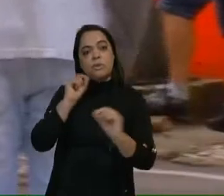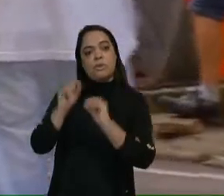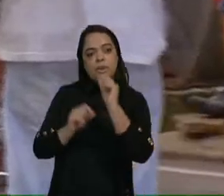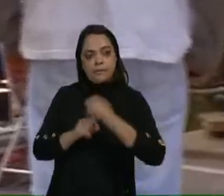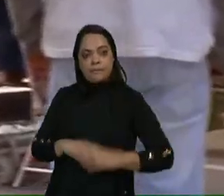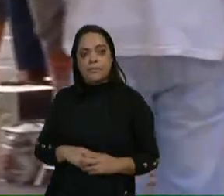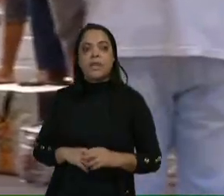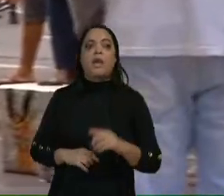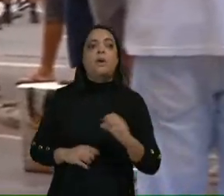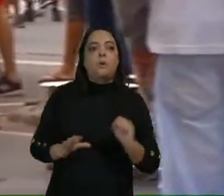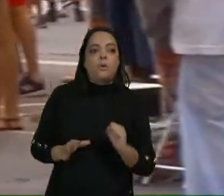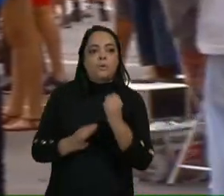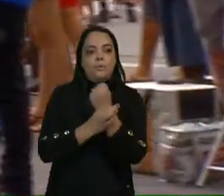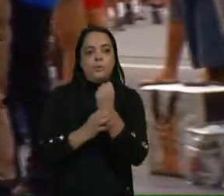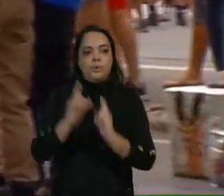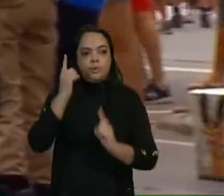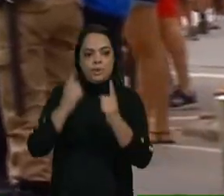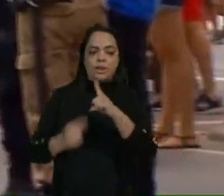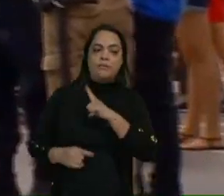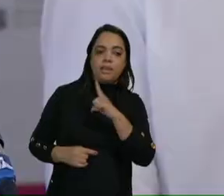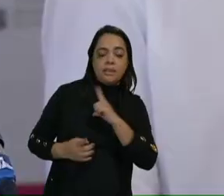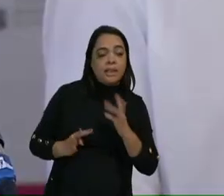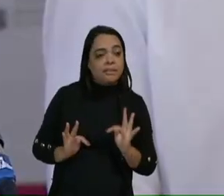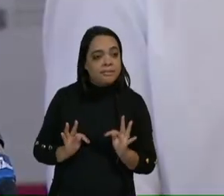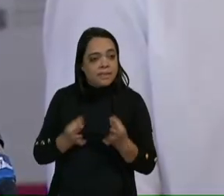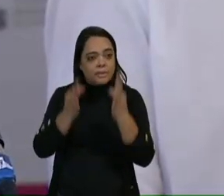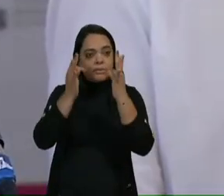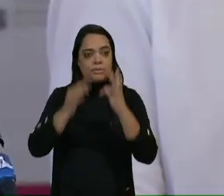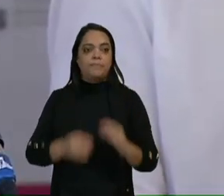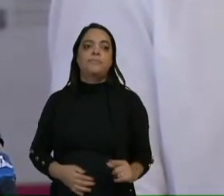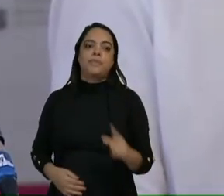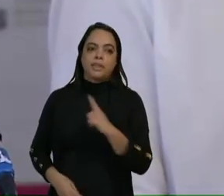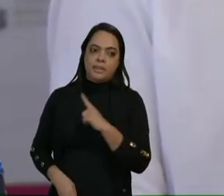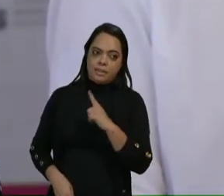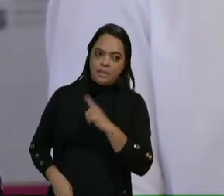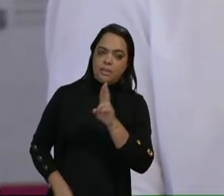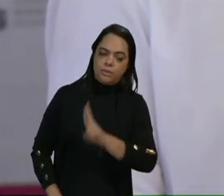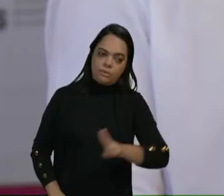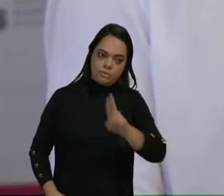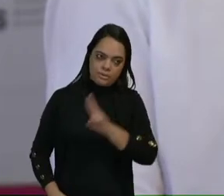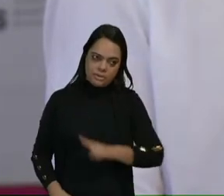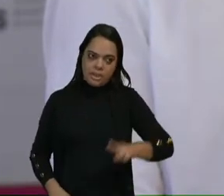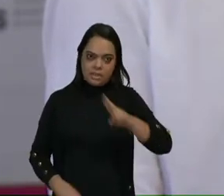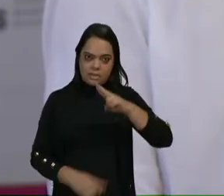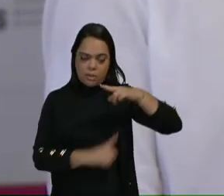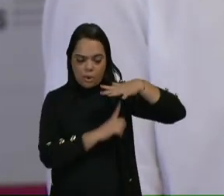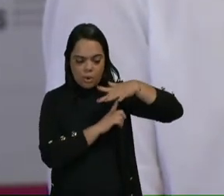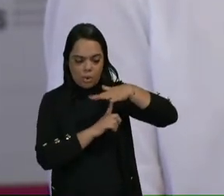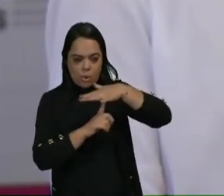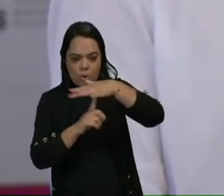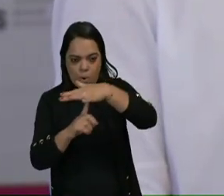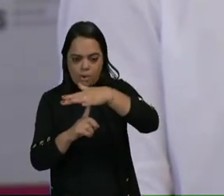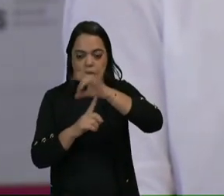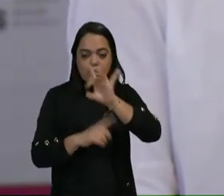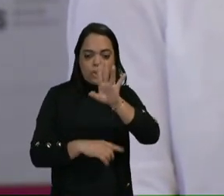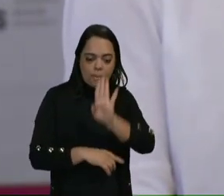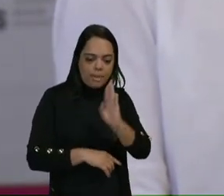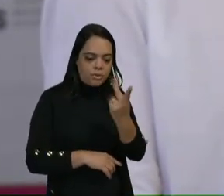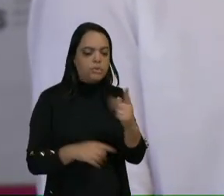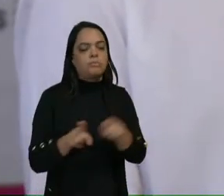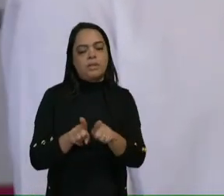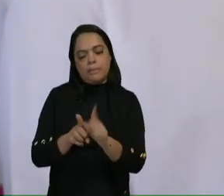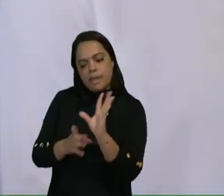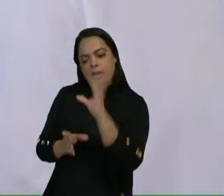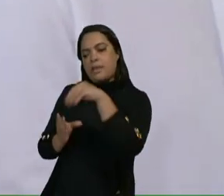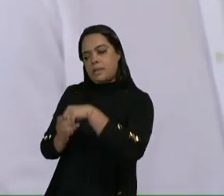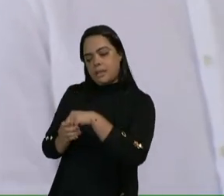segurança do carnaval vai contar com a tecnologia. gente vai ter a utilização de muitos drones, não só em Belo Horizonte, como também no interior, onde a